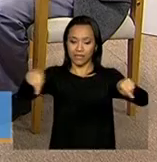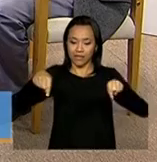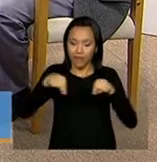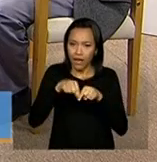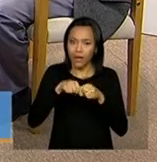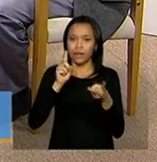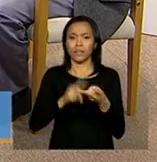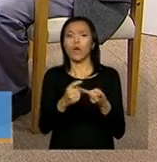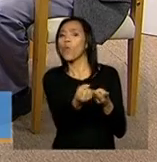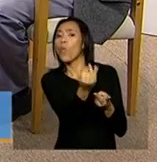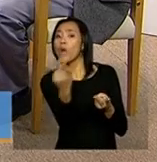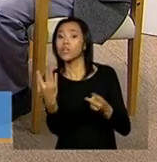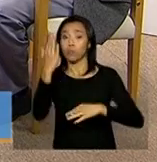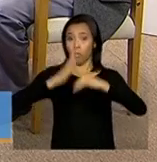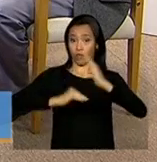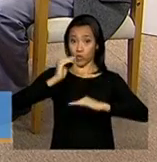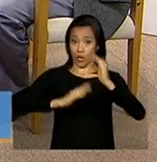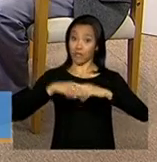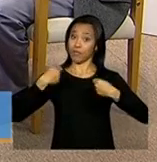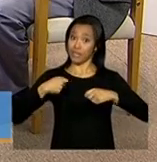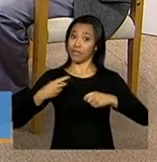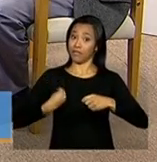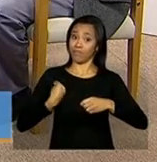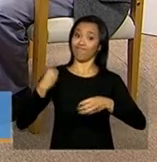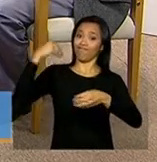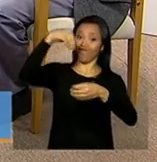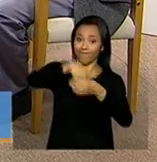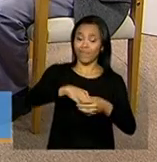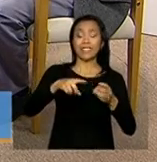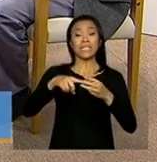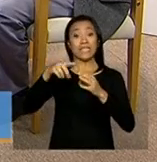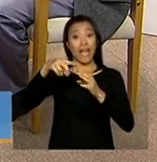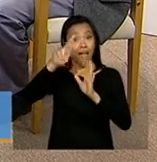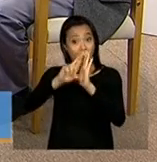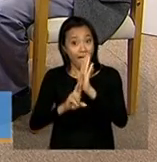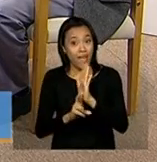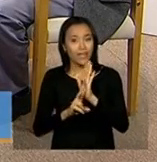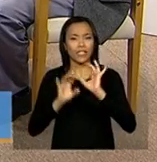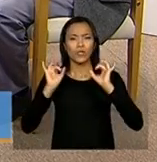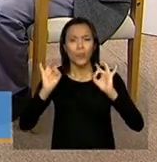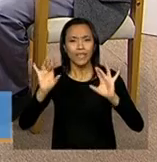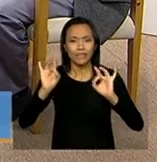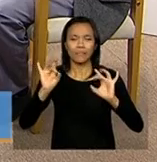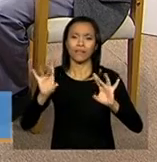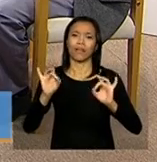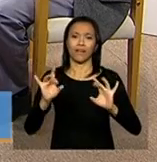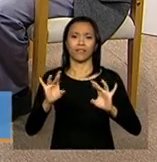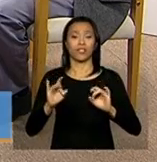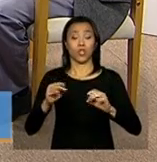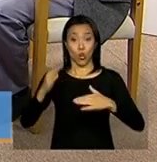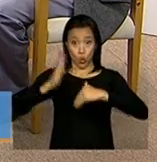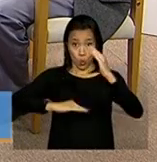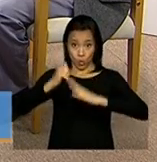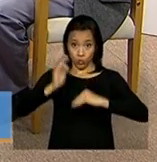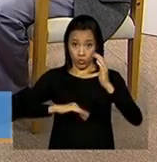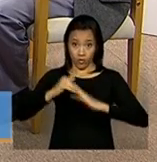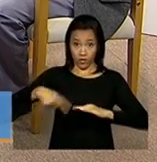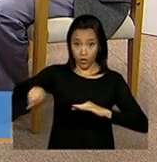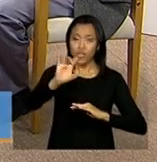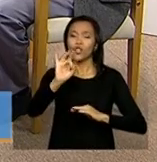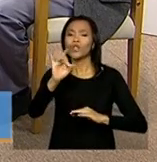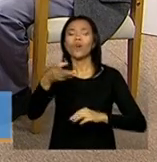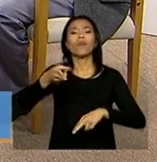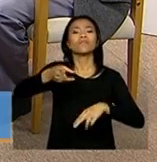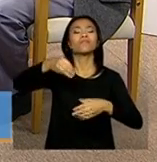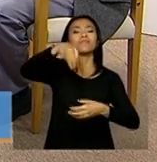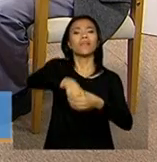profissionais tem lá dentro, segue as regras de qualidade, não segue as regras de qualidade, os profissionais estão só dentro dos CRAS e